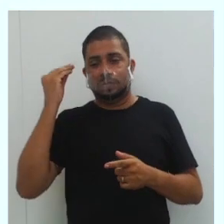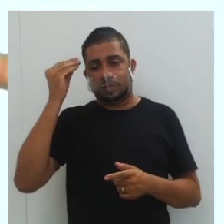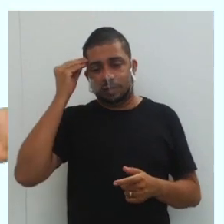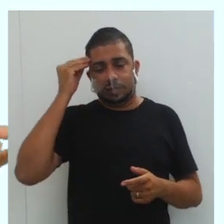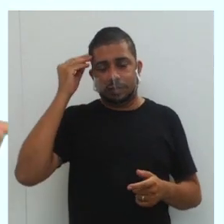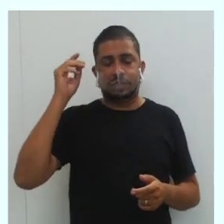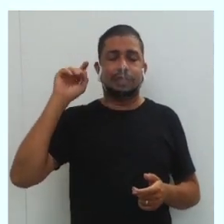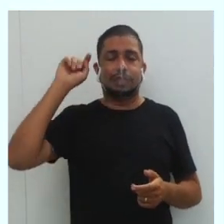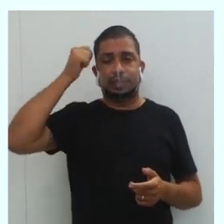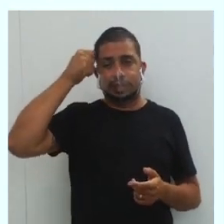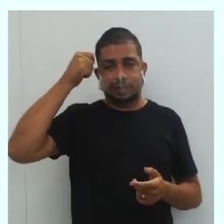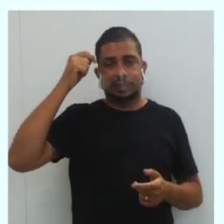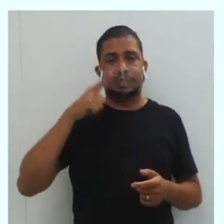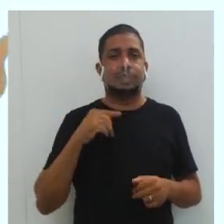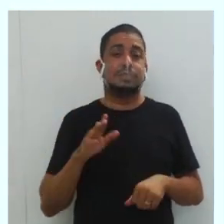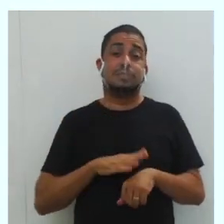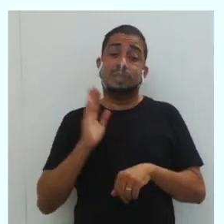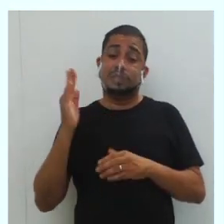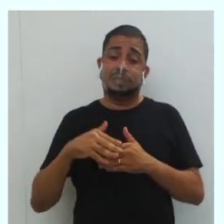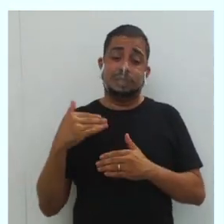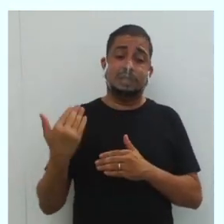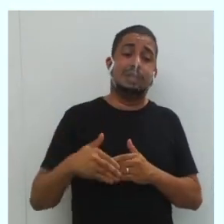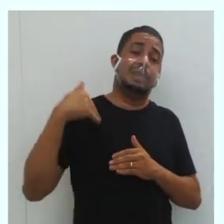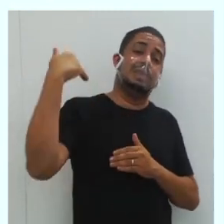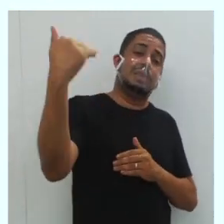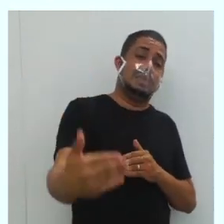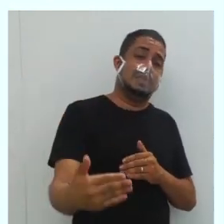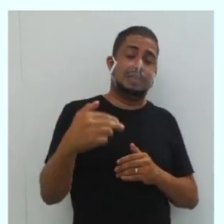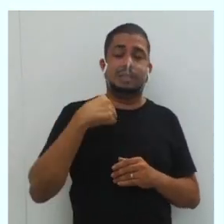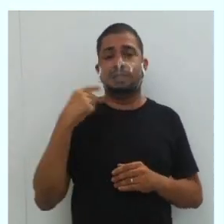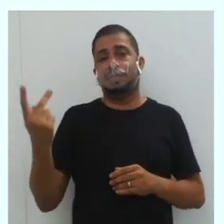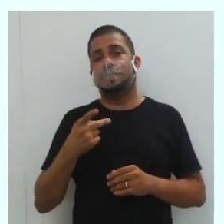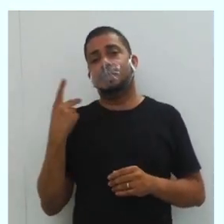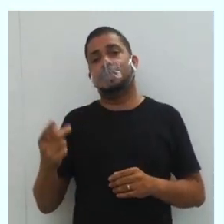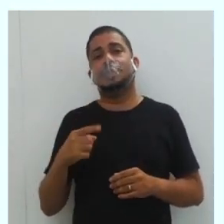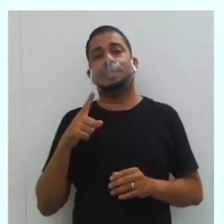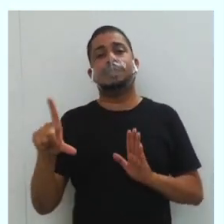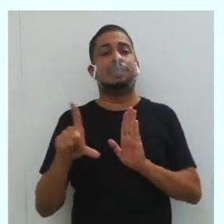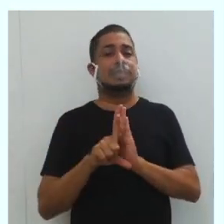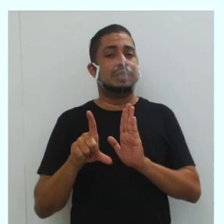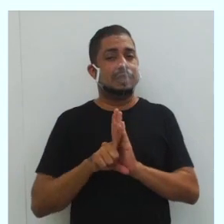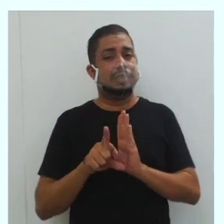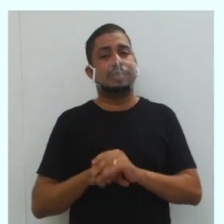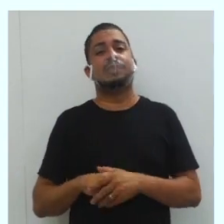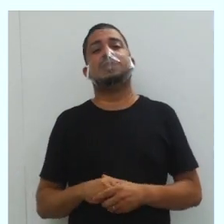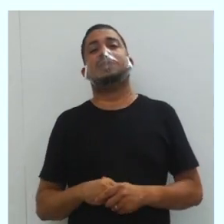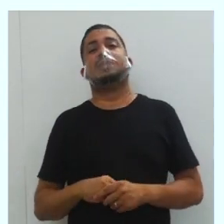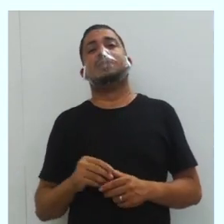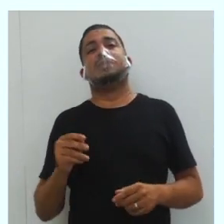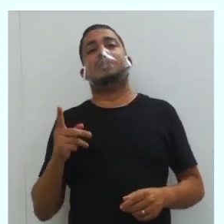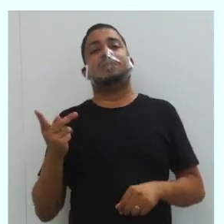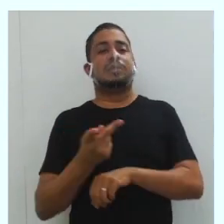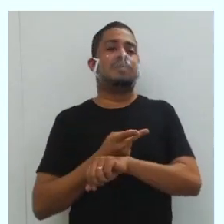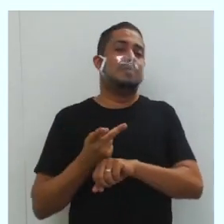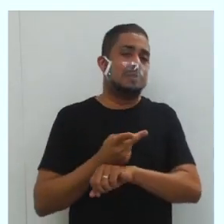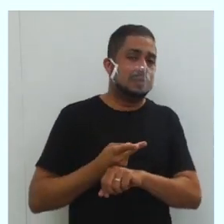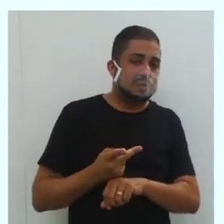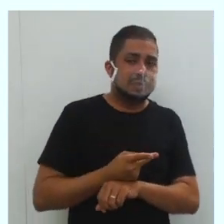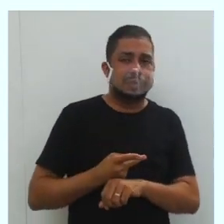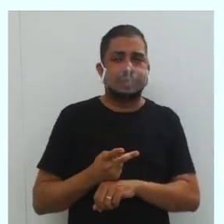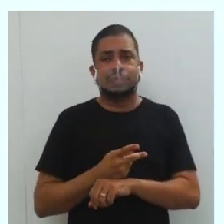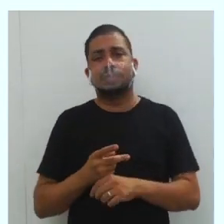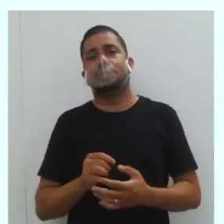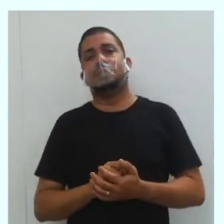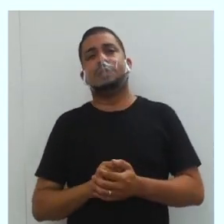da consciência negra. É muito mais além. E quando eu falei a vocês que essa lei, essas leis, elas buscam